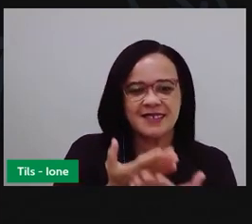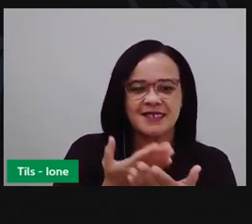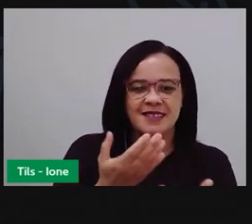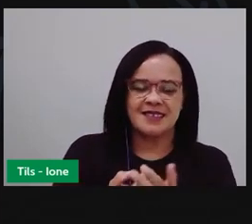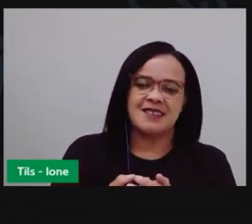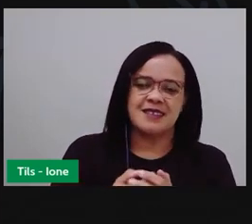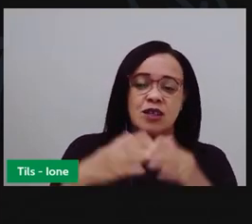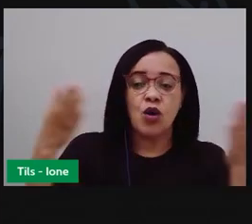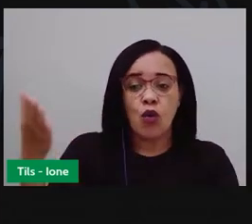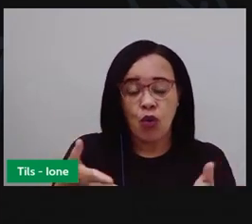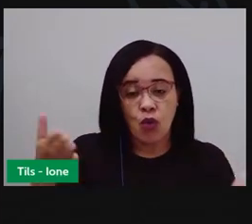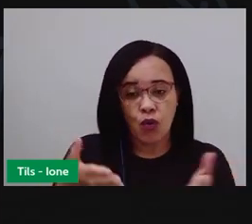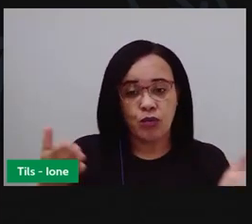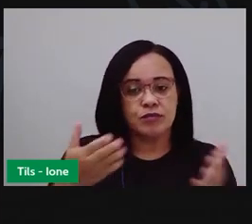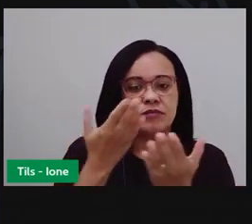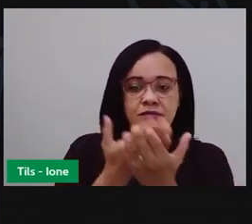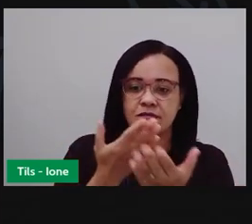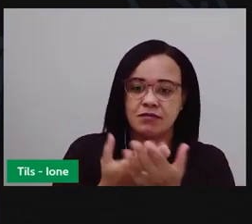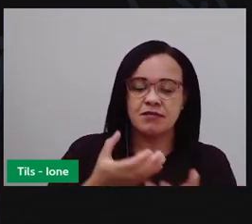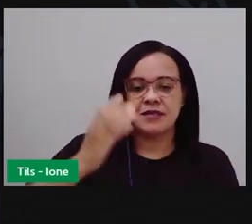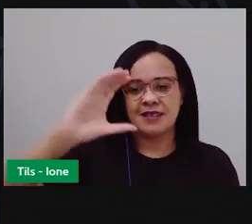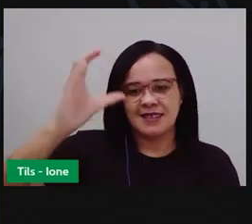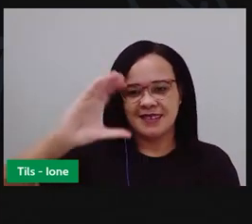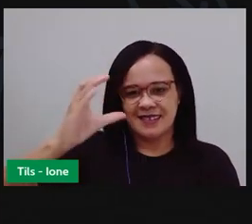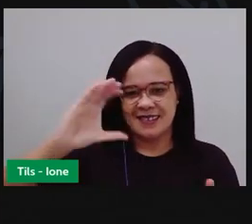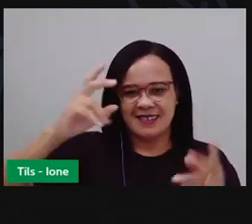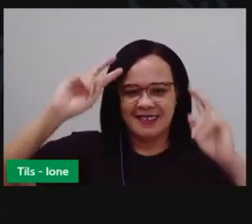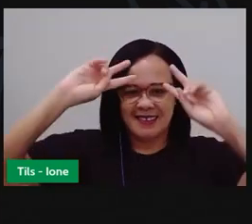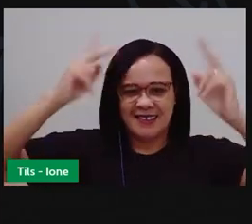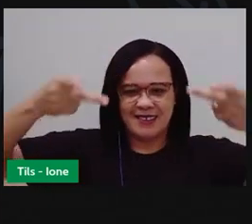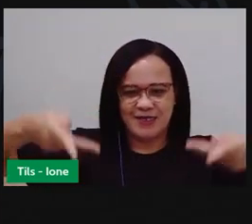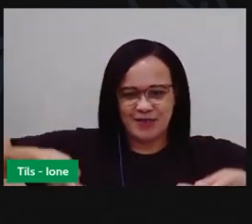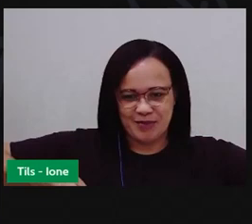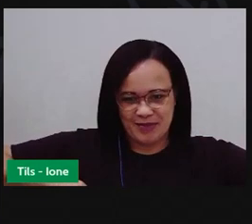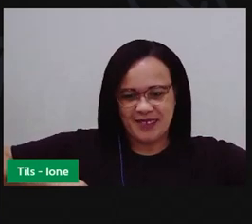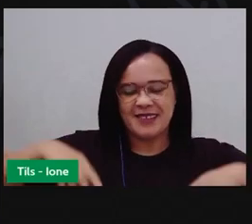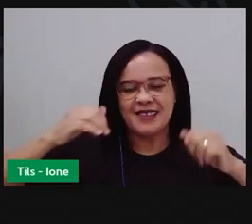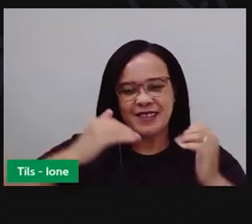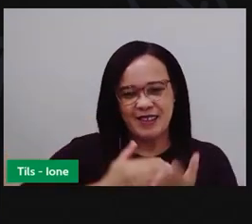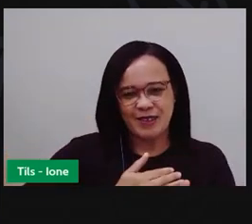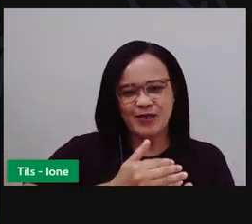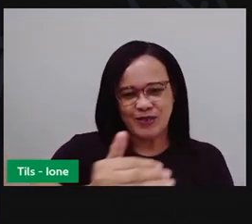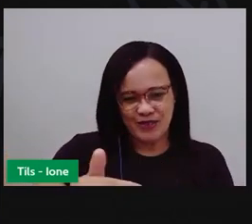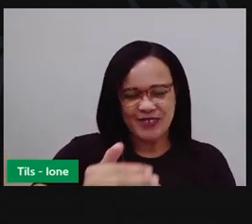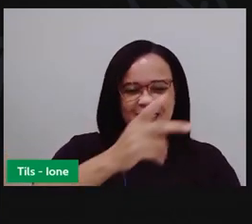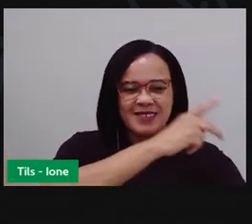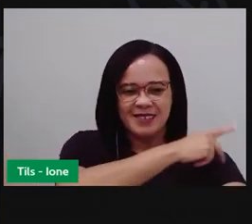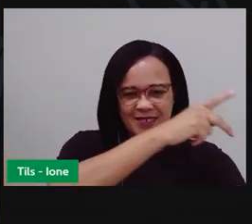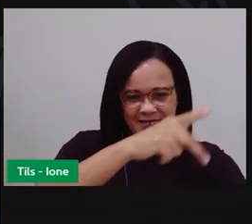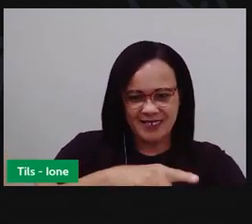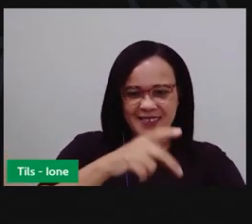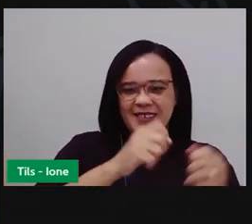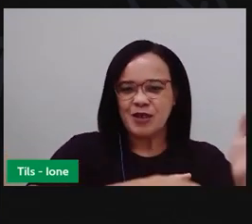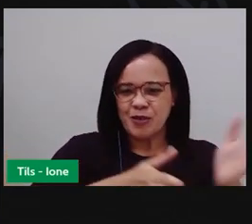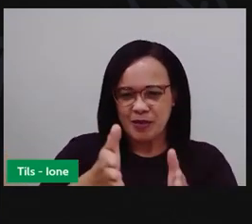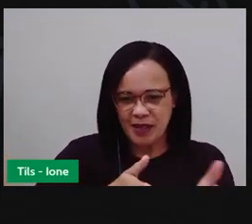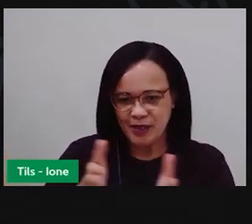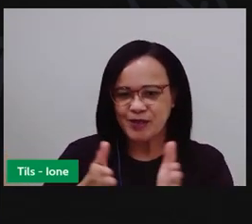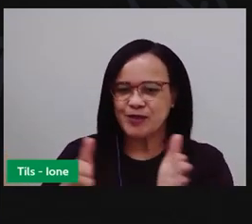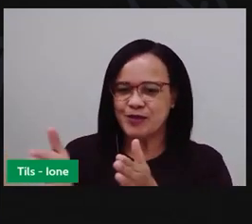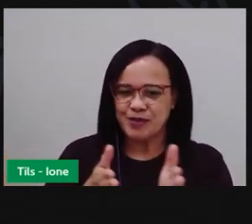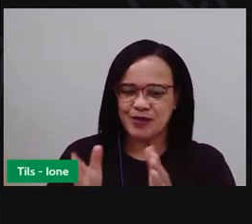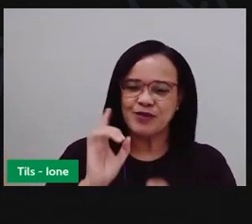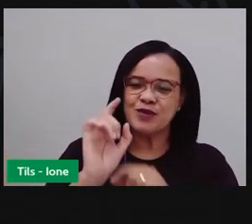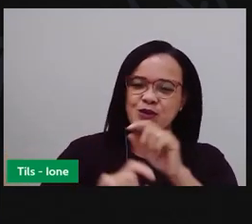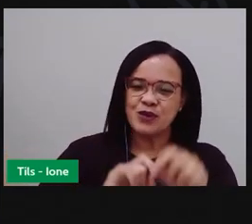teremos aula de ciências humanas e vamos dar sequência ao percurso pedagógico, seguindo as nossas